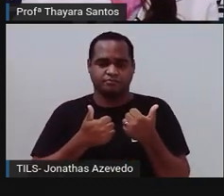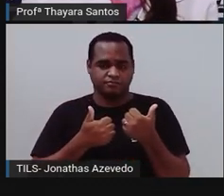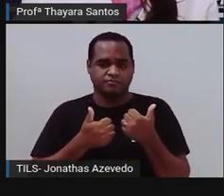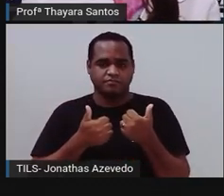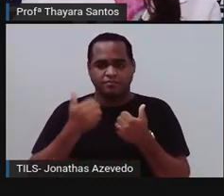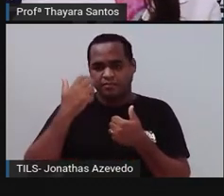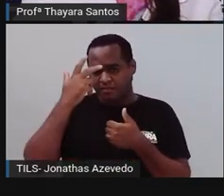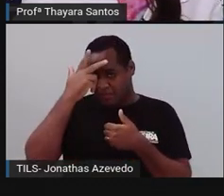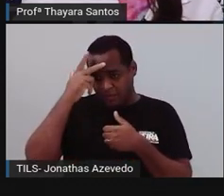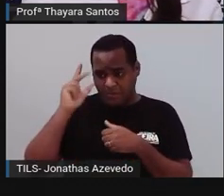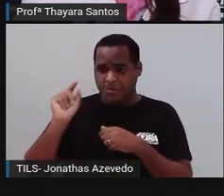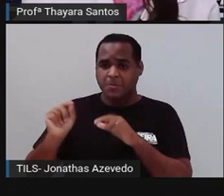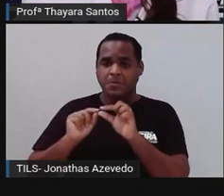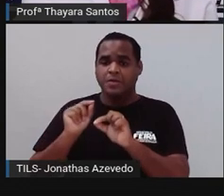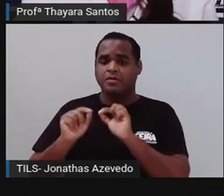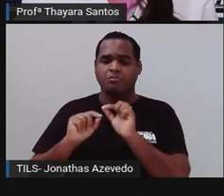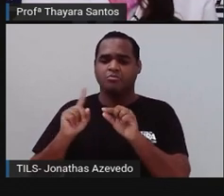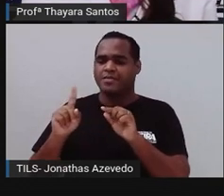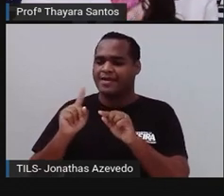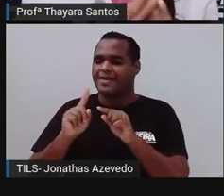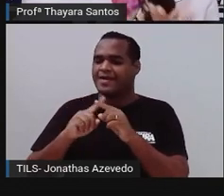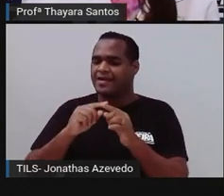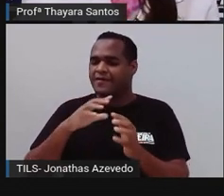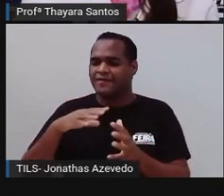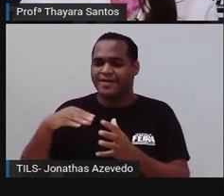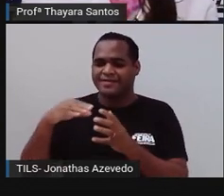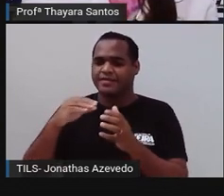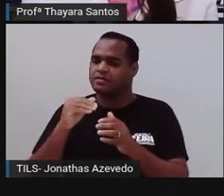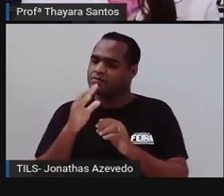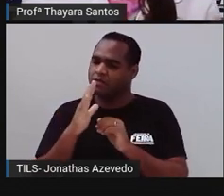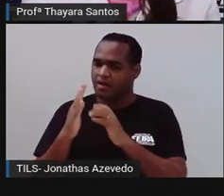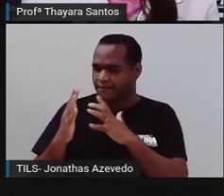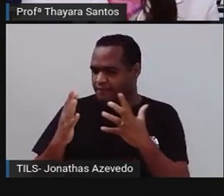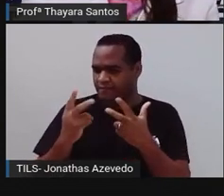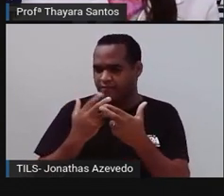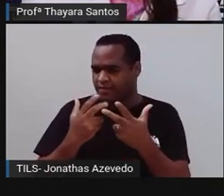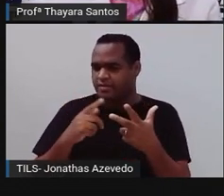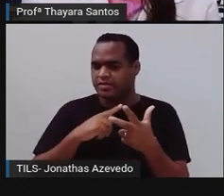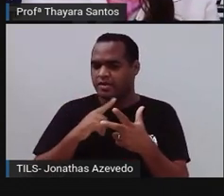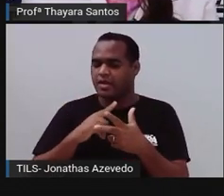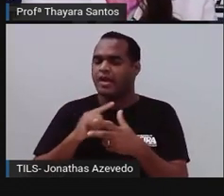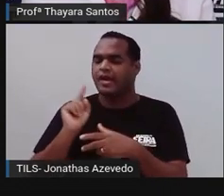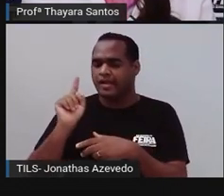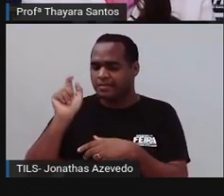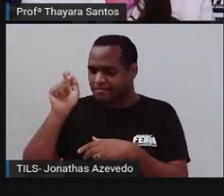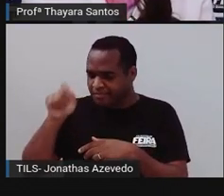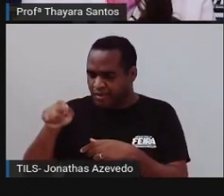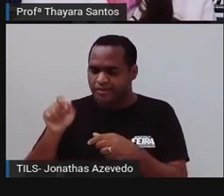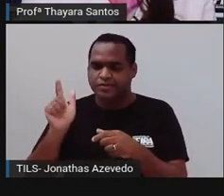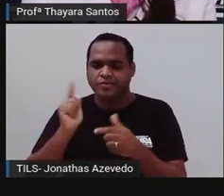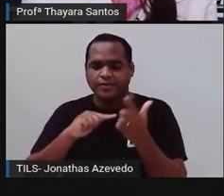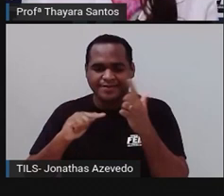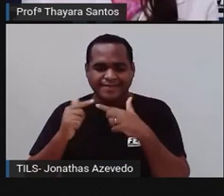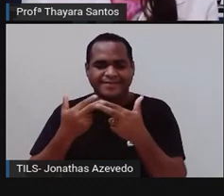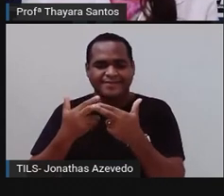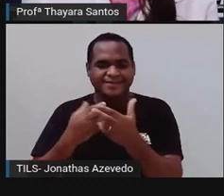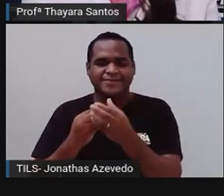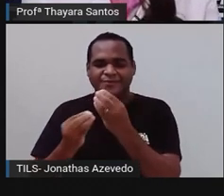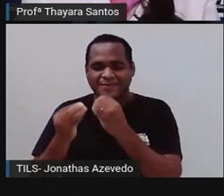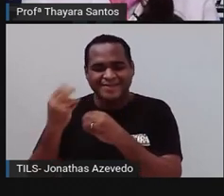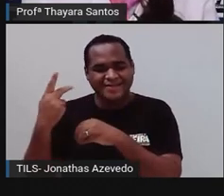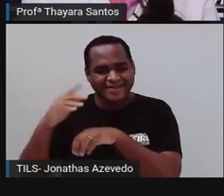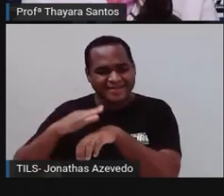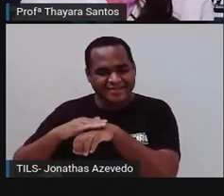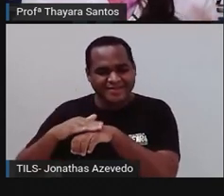são as plantas e as algas. Elas são autótrofas. Elas têm a capacidade de produzir seu próprio alimento através da fotossíntese.